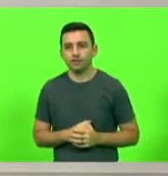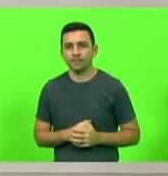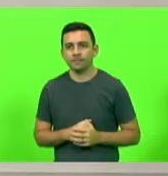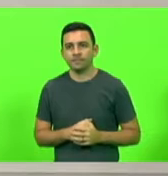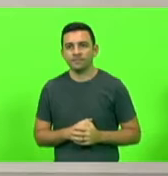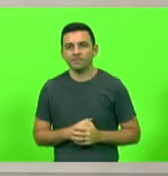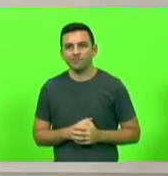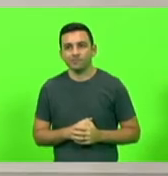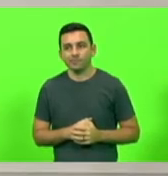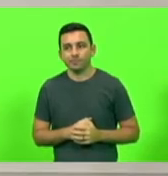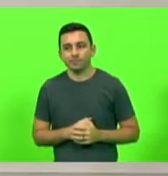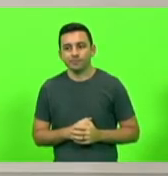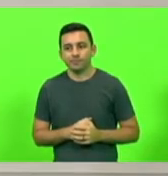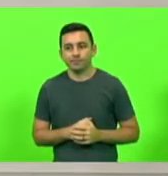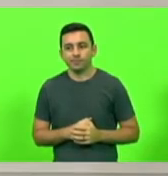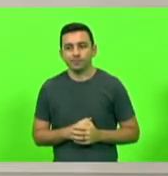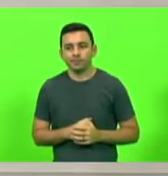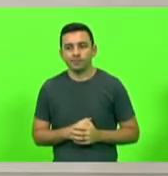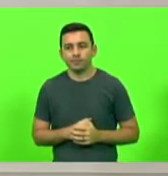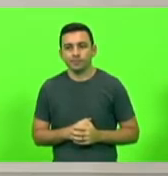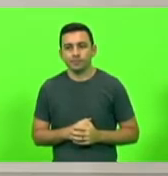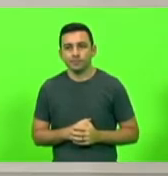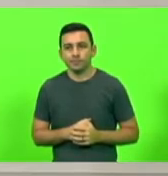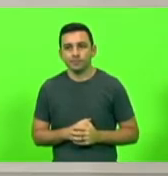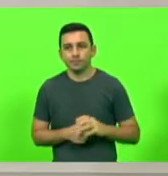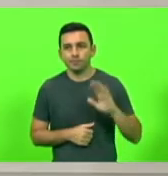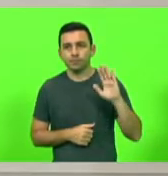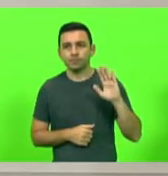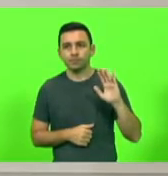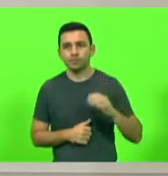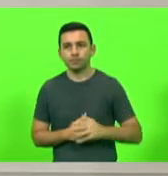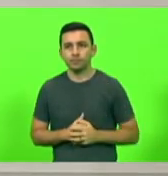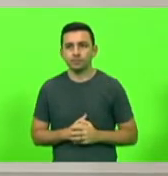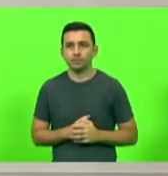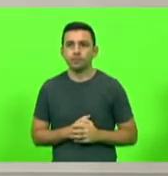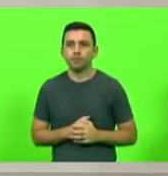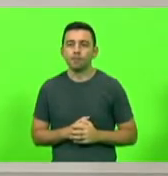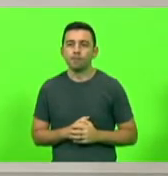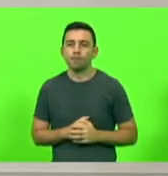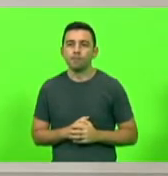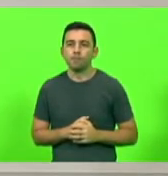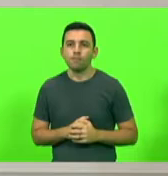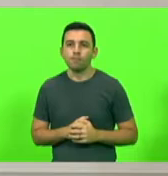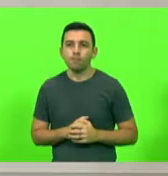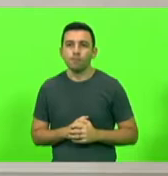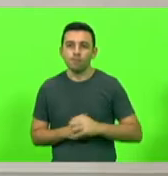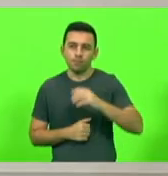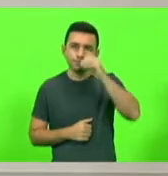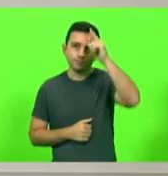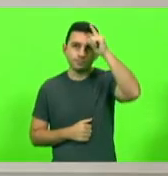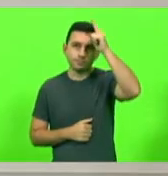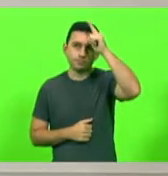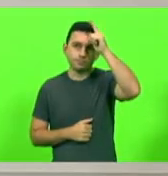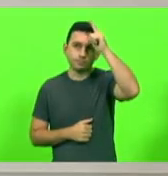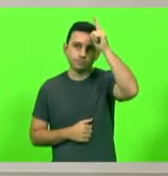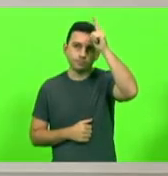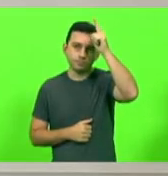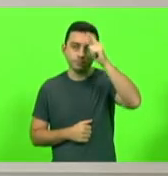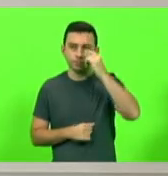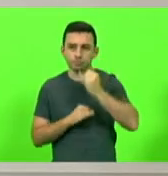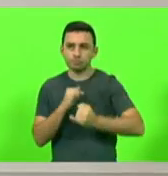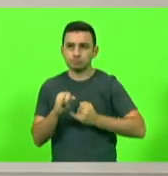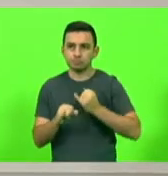Com a palavra o deputado Sargento Lima, está online, não